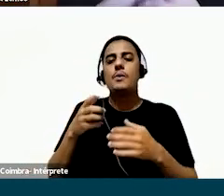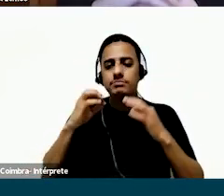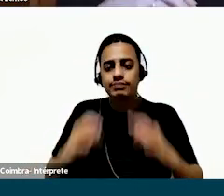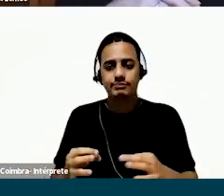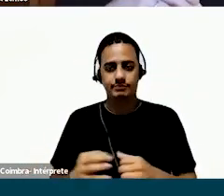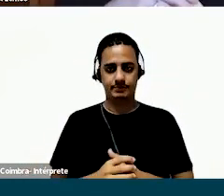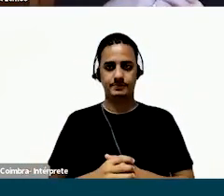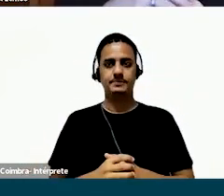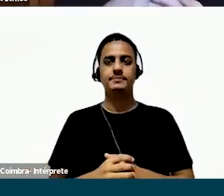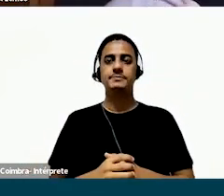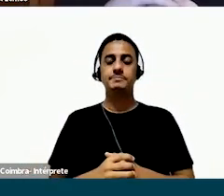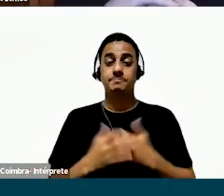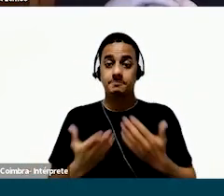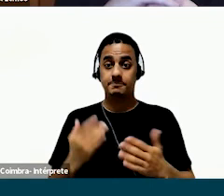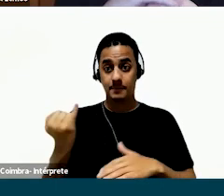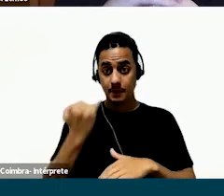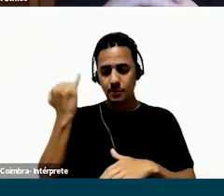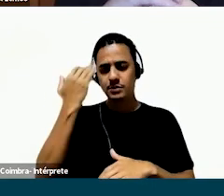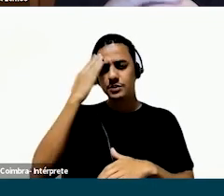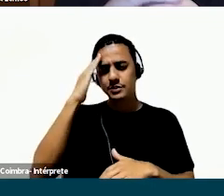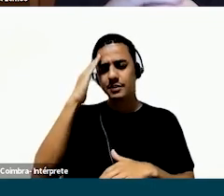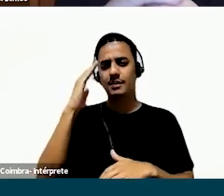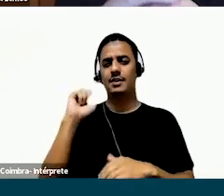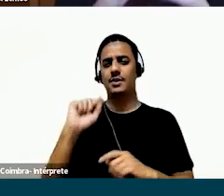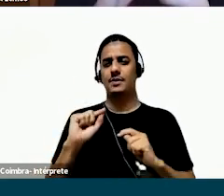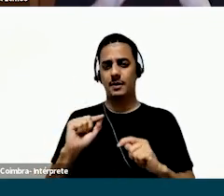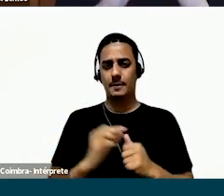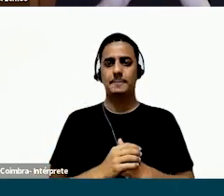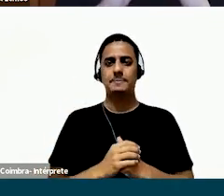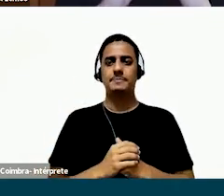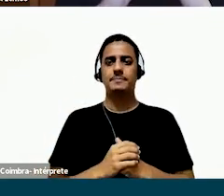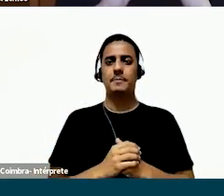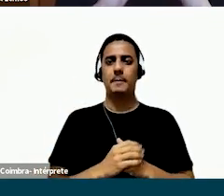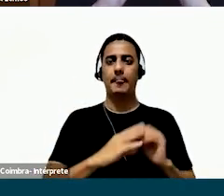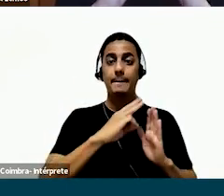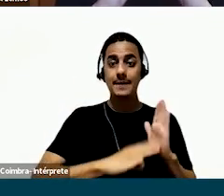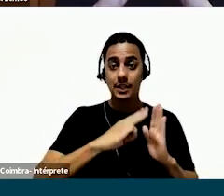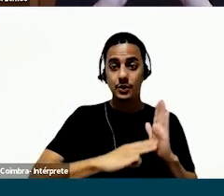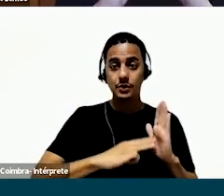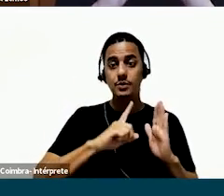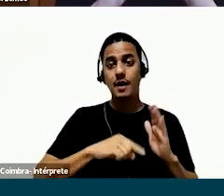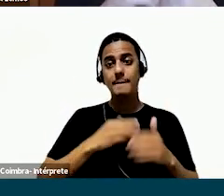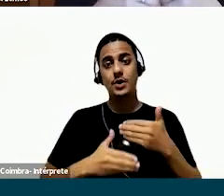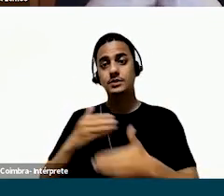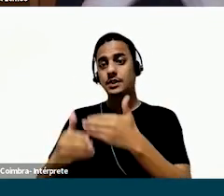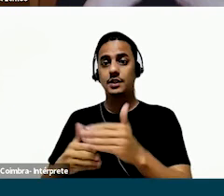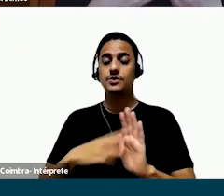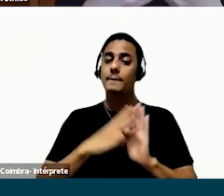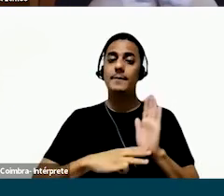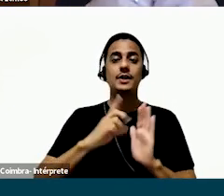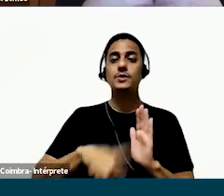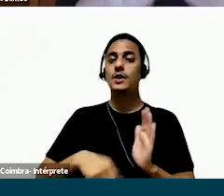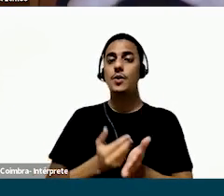resolver o problema. Então, acho importante a gente trazer o início da conversa aqui para a gente reforçar que método é